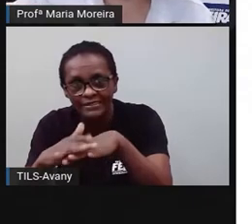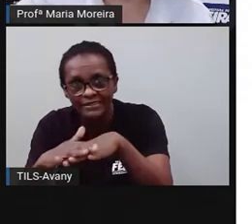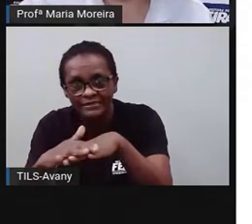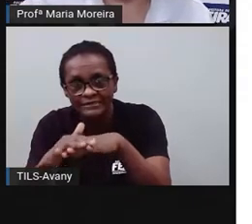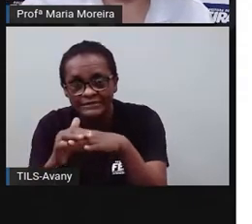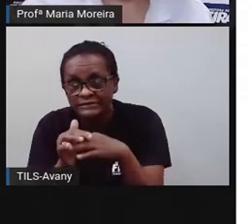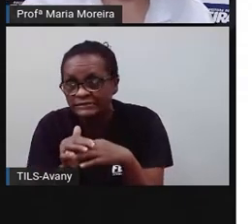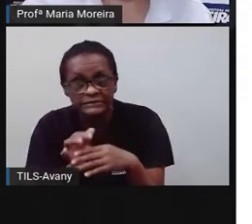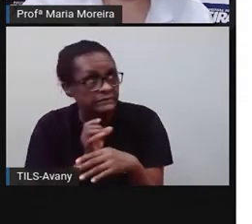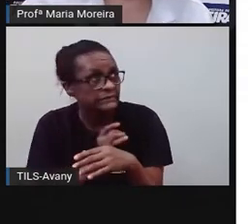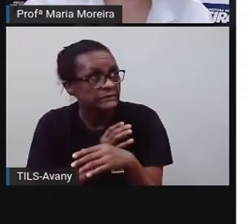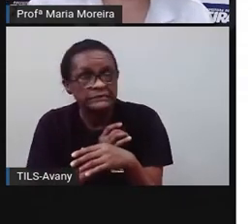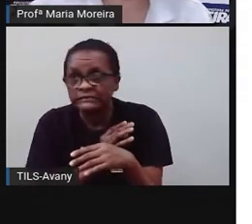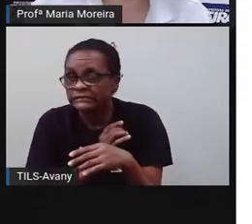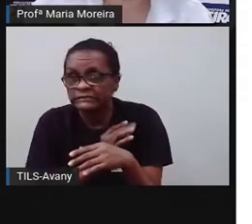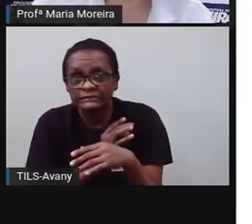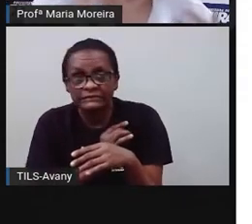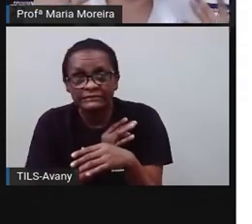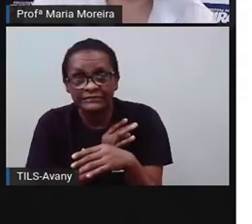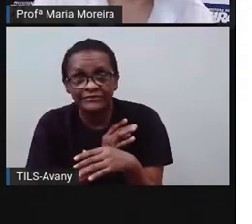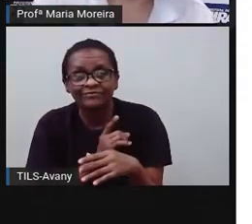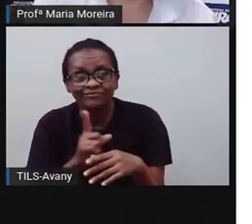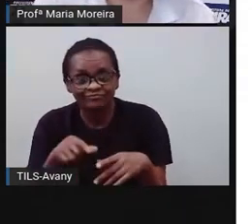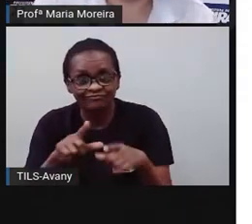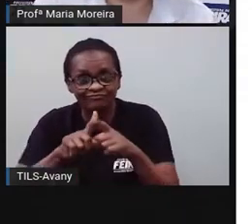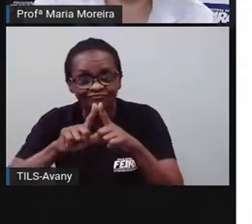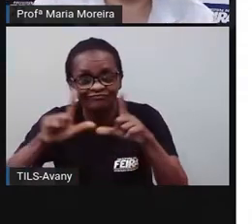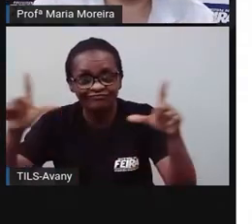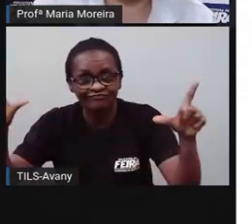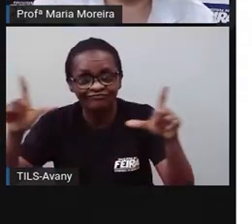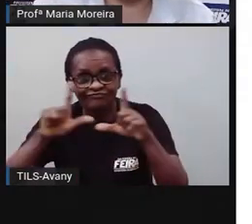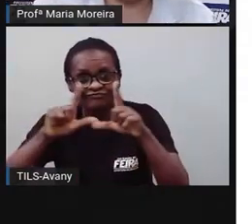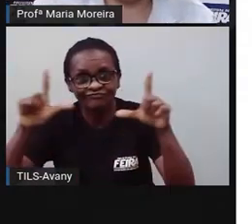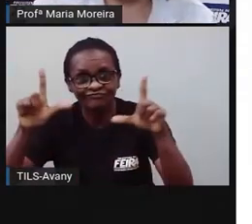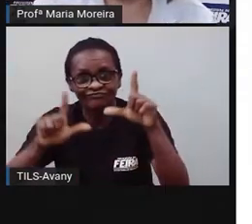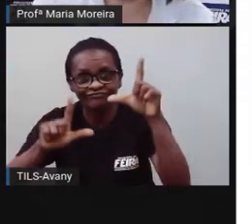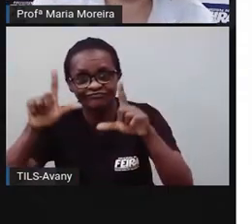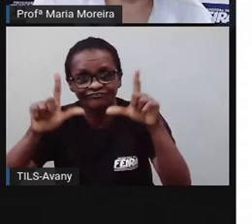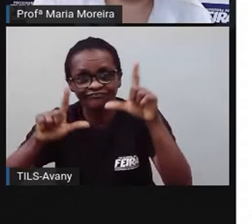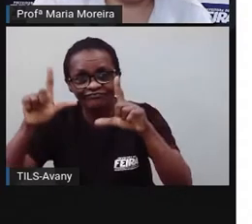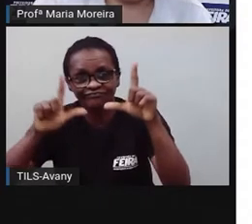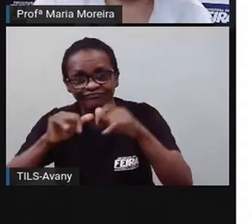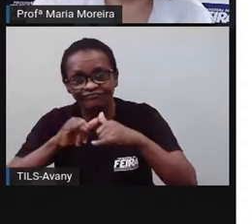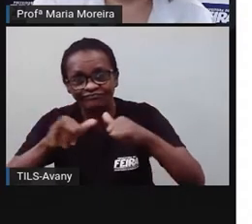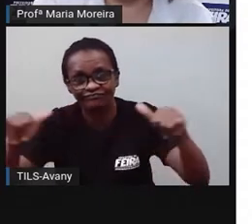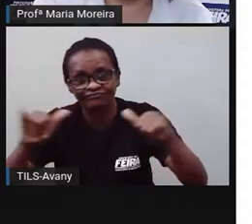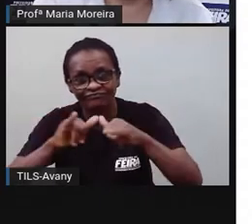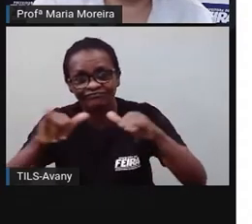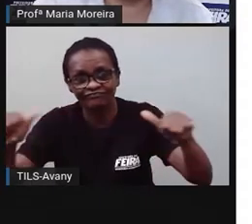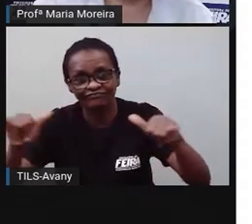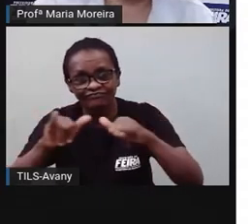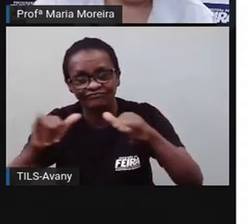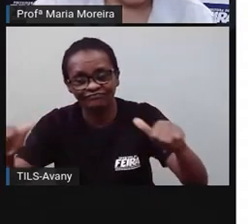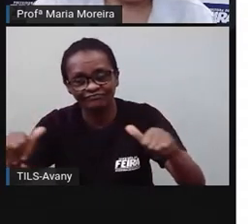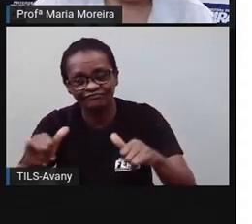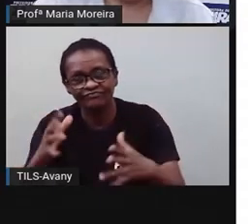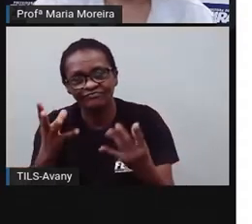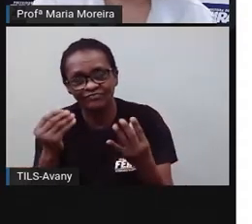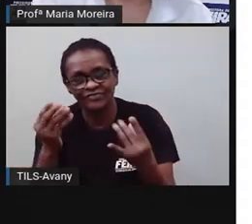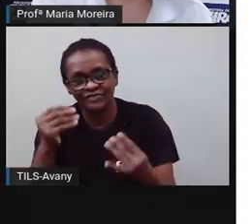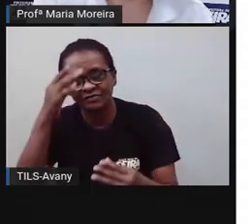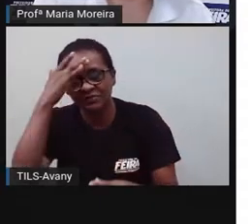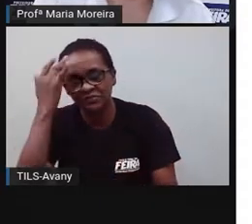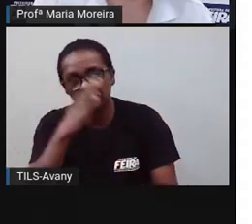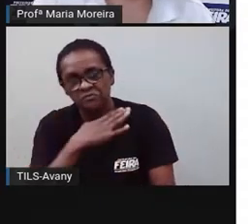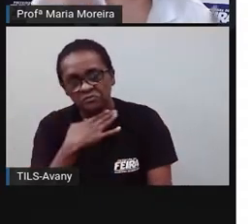quantos, quantas pessoas haviam, né? Morrido aí no país, né? Infelizmente, infelizmente mesmo, né?